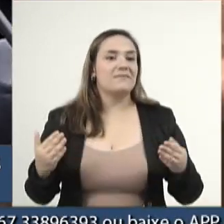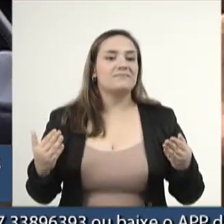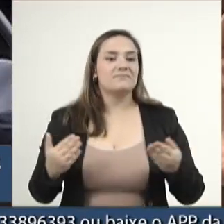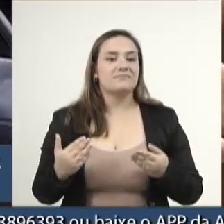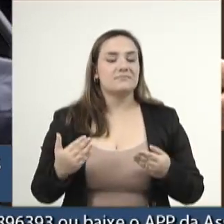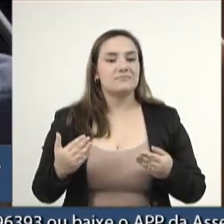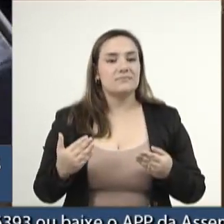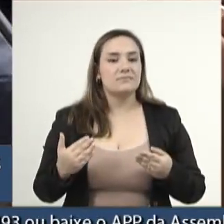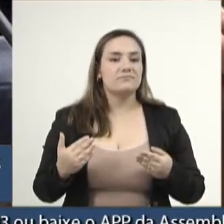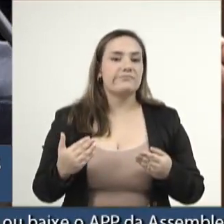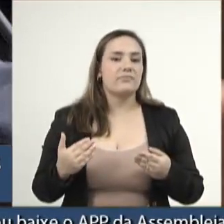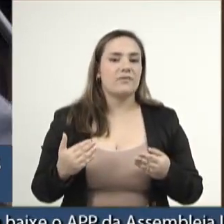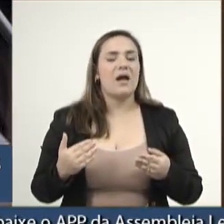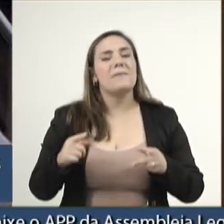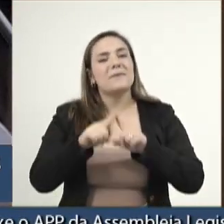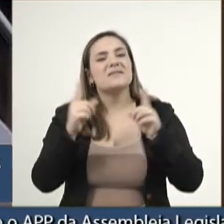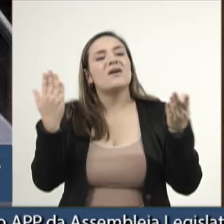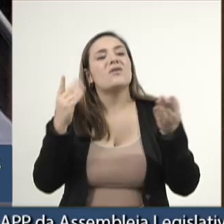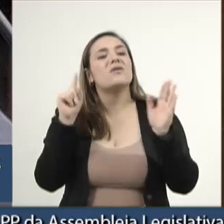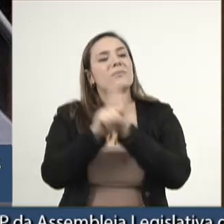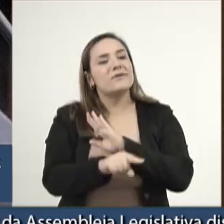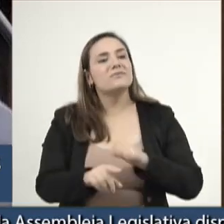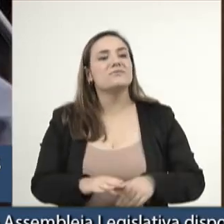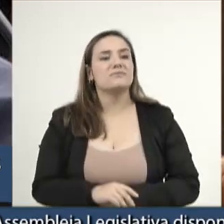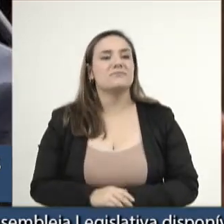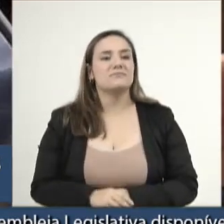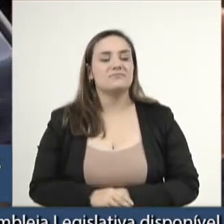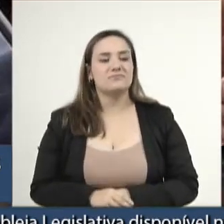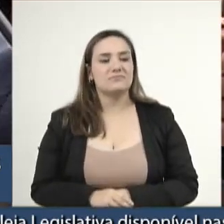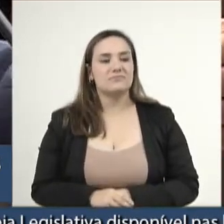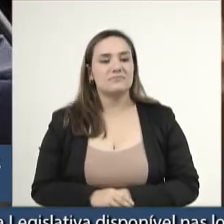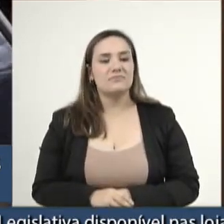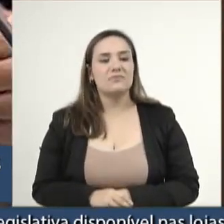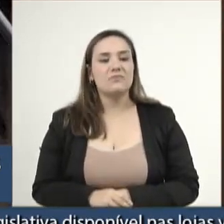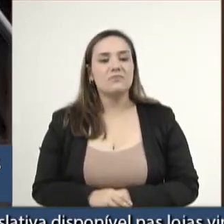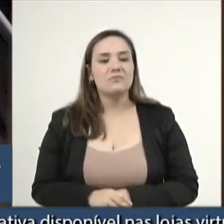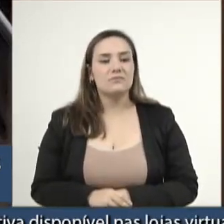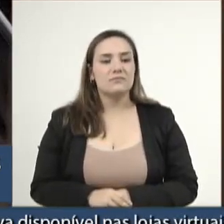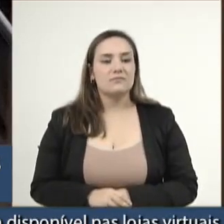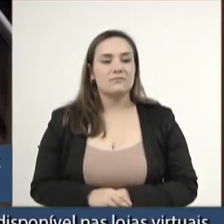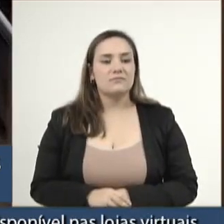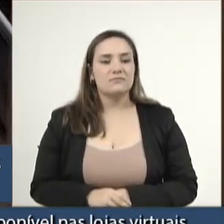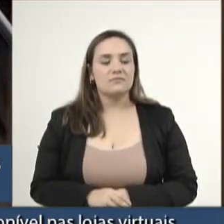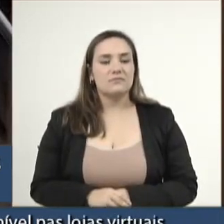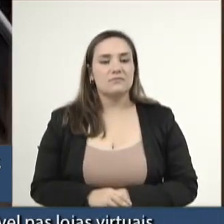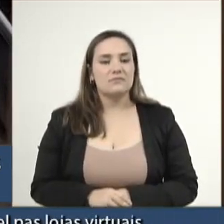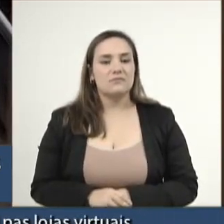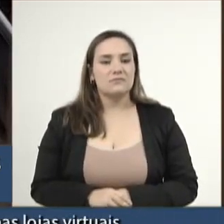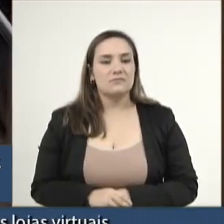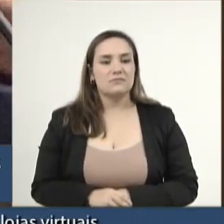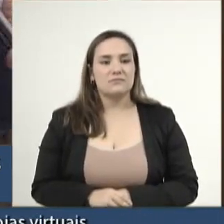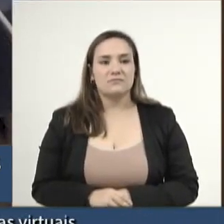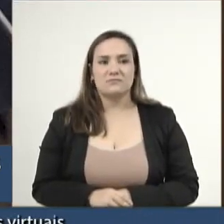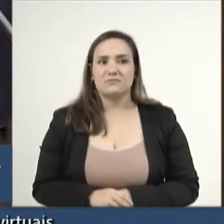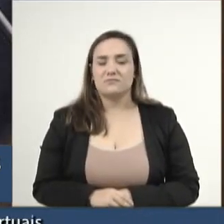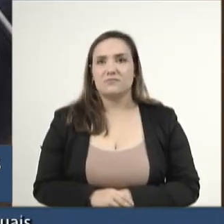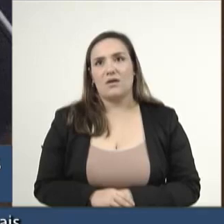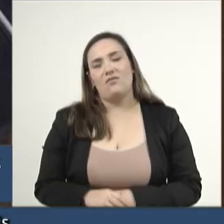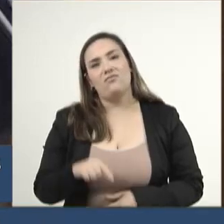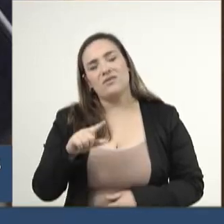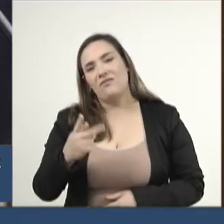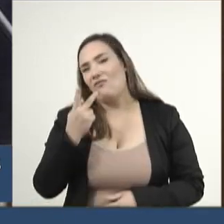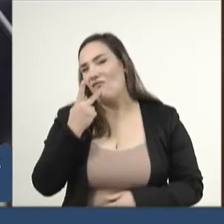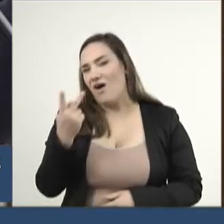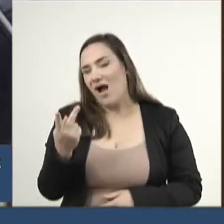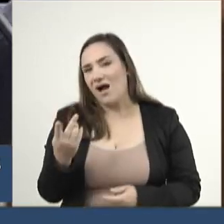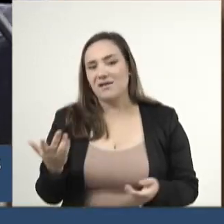pagou. Agora, eu pergunto para a vossa excelência, só a vantagem do Lula, quando a vossa excelência